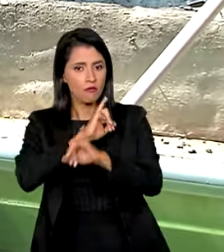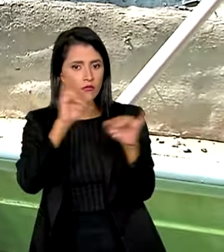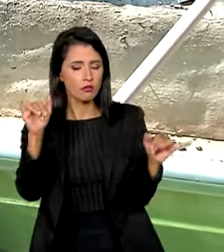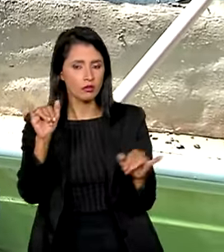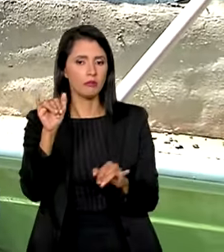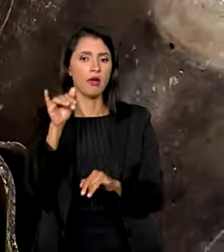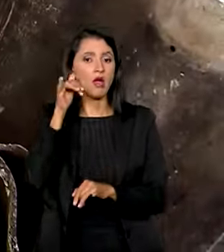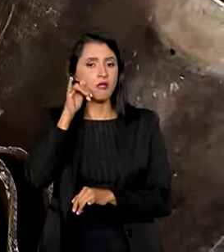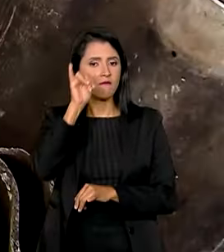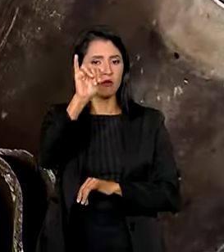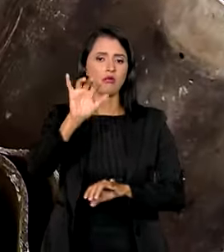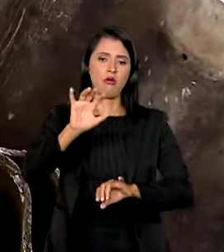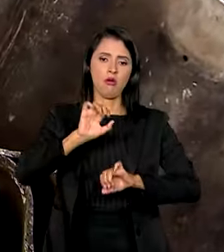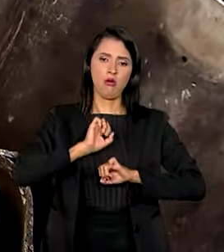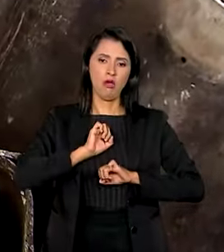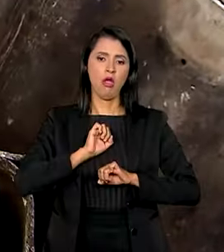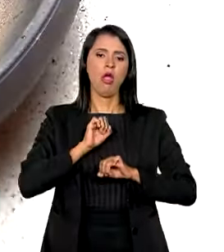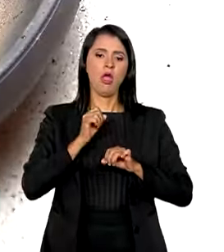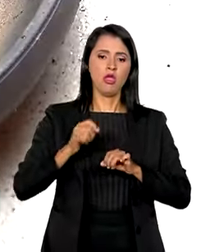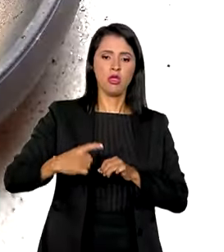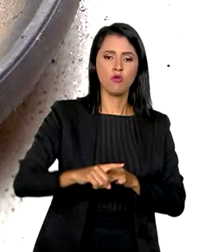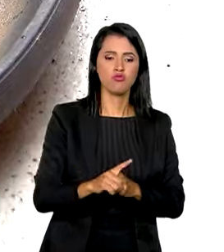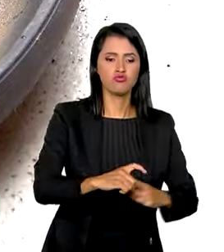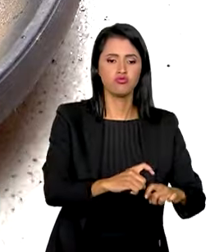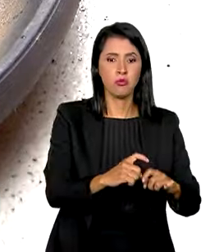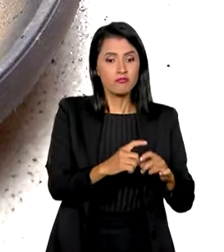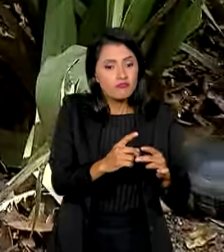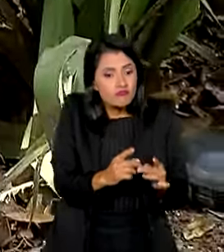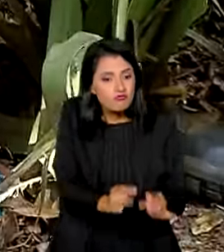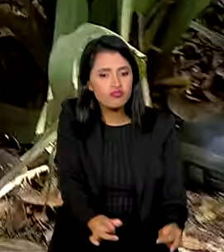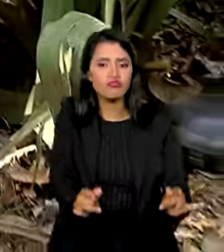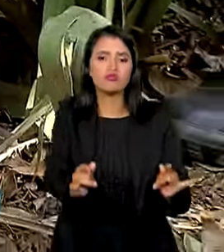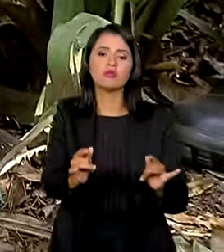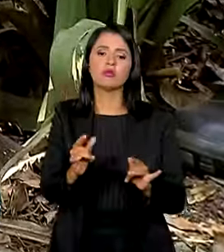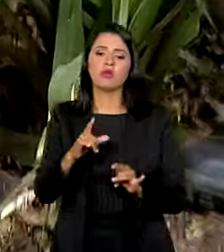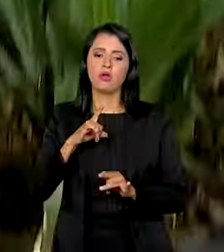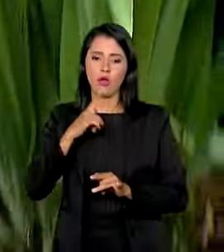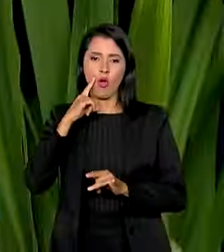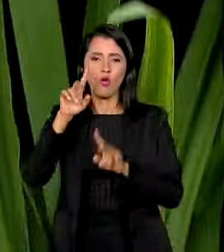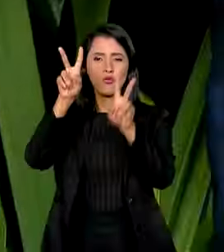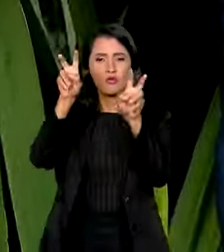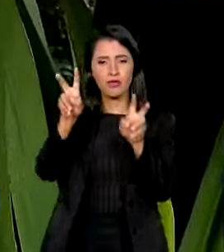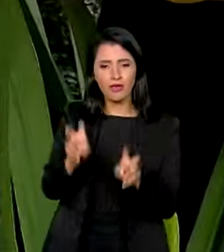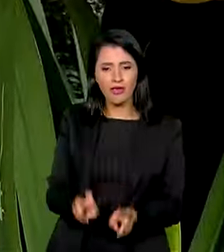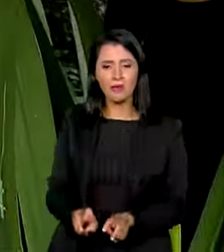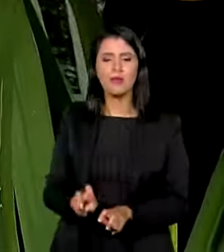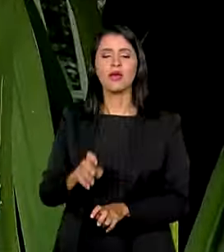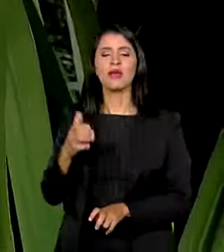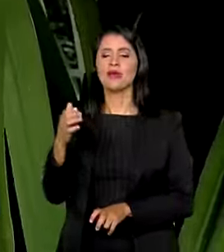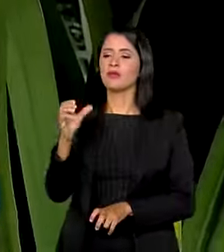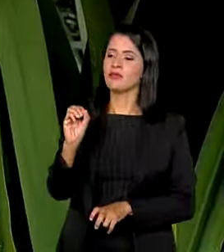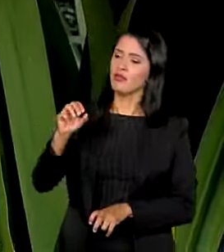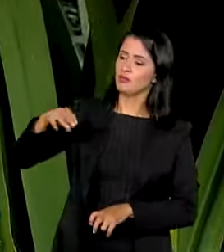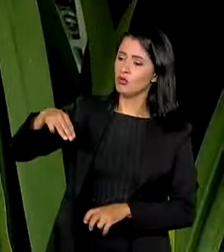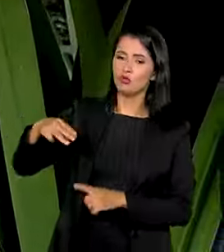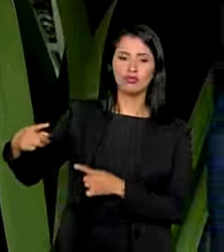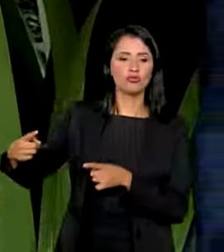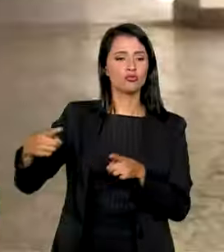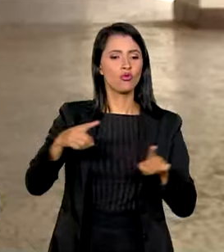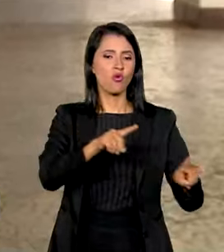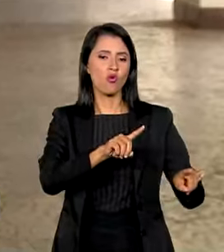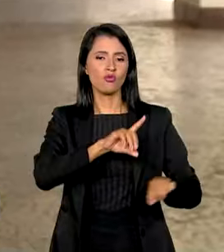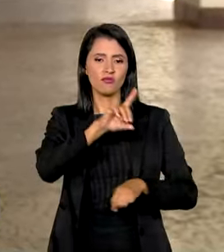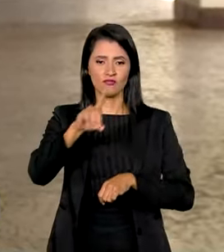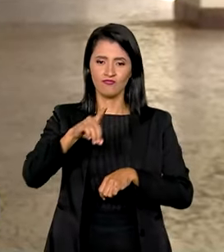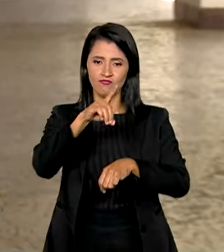de prevenção e eliminação dos focos do mosquito, com o tema 10 minutos contra a dengue.